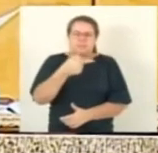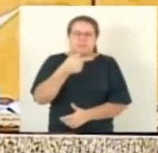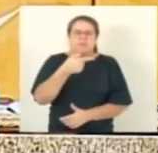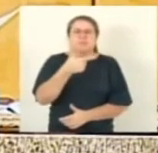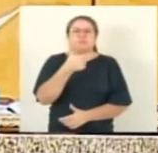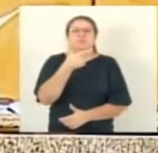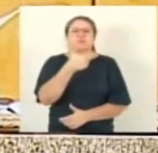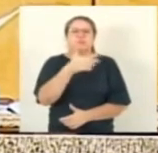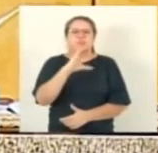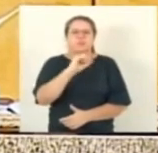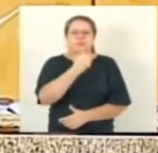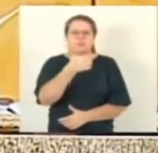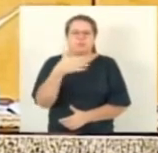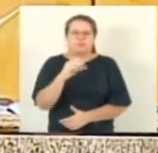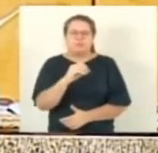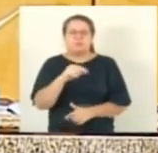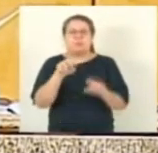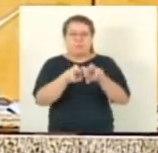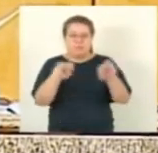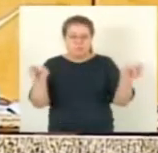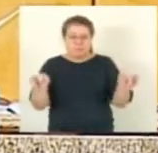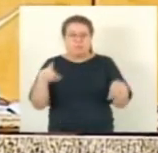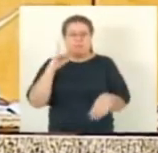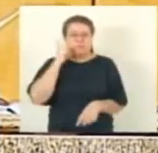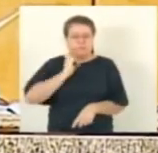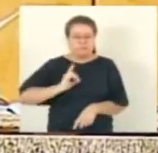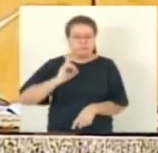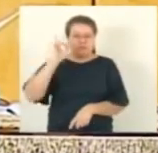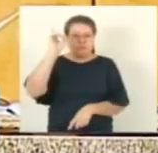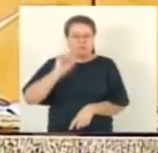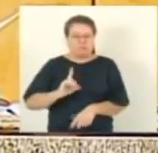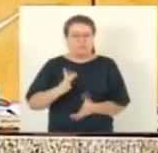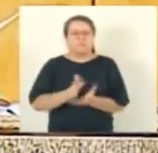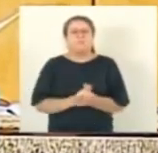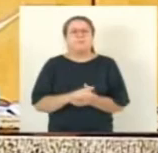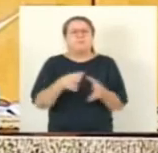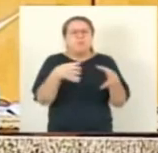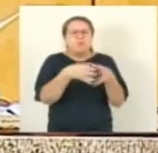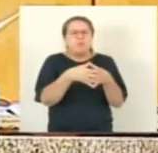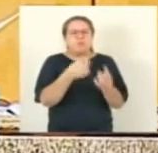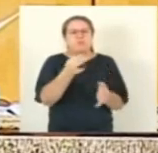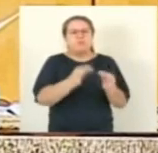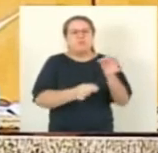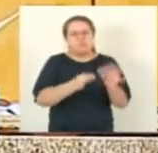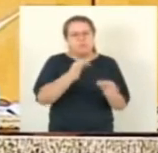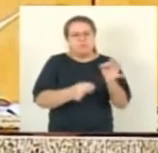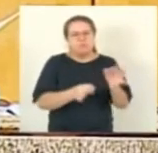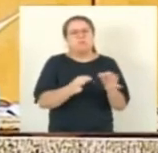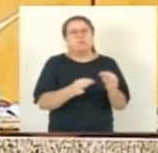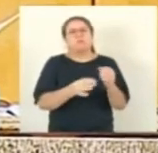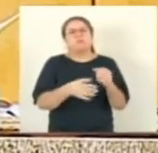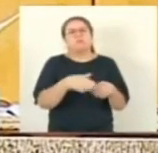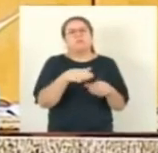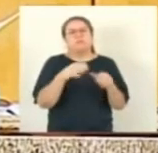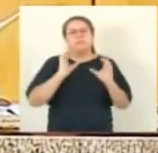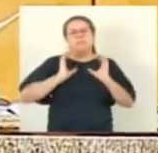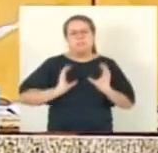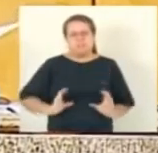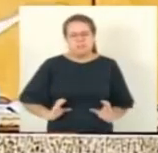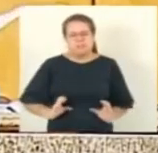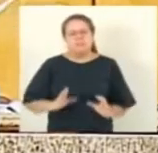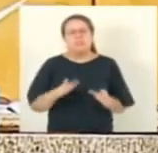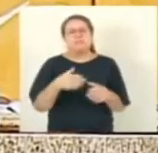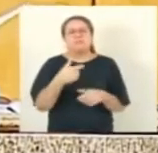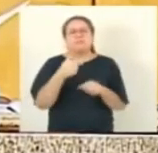da mesa diretora. As comissões de justiça, de cidadania, na forma do artigo 276 do regimento